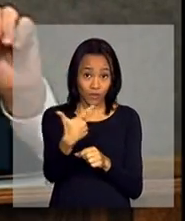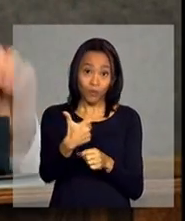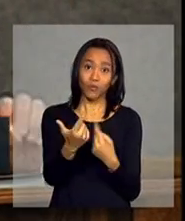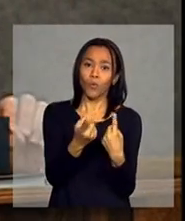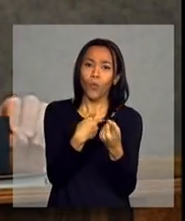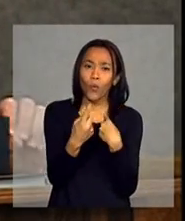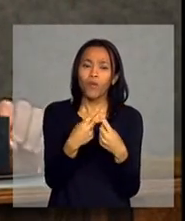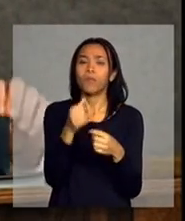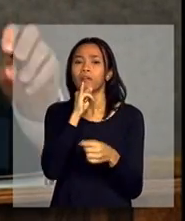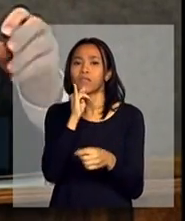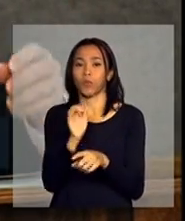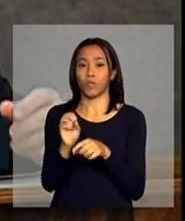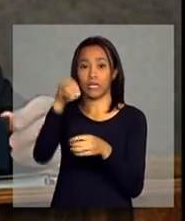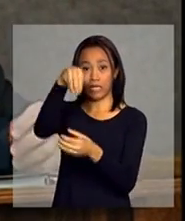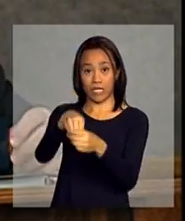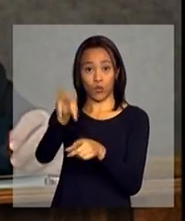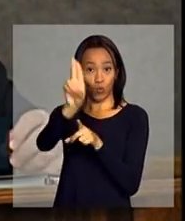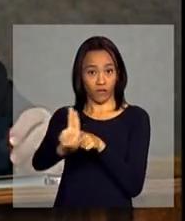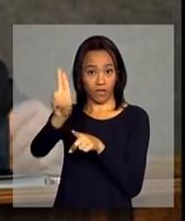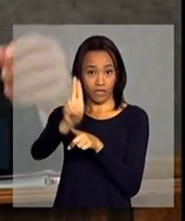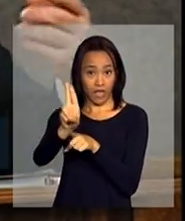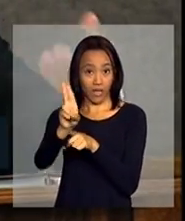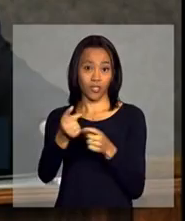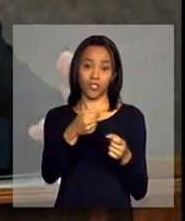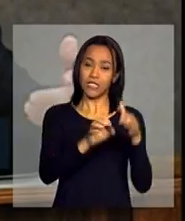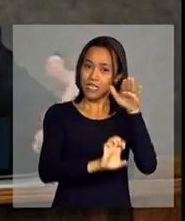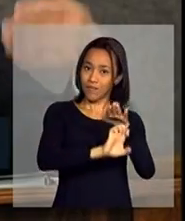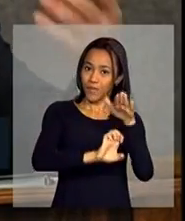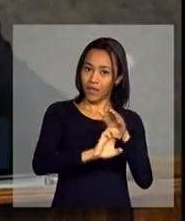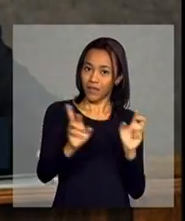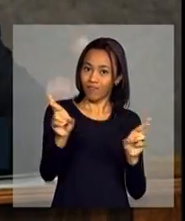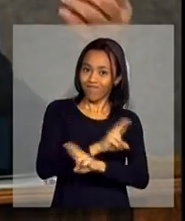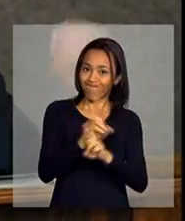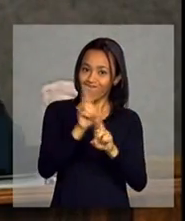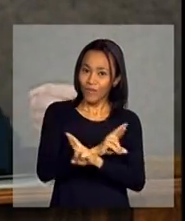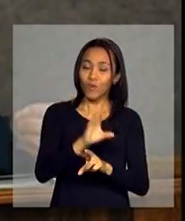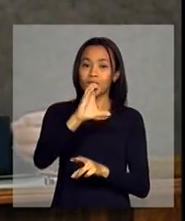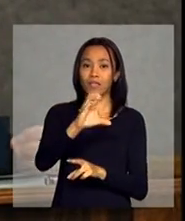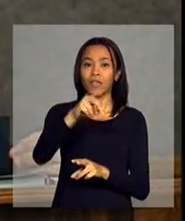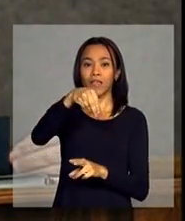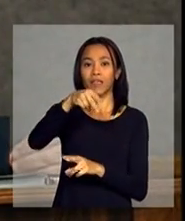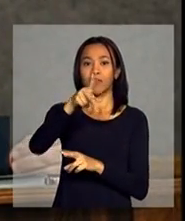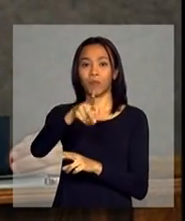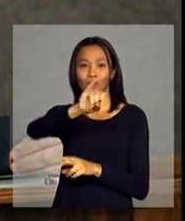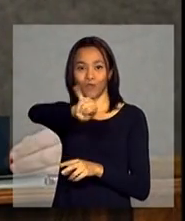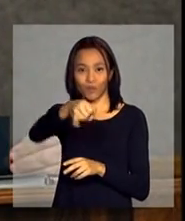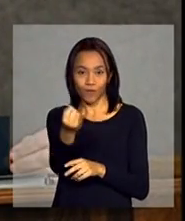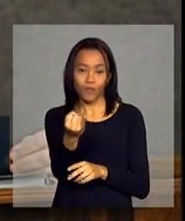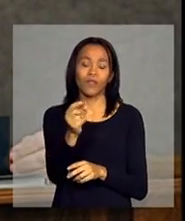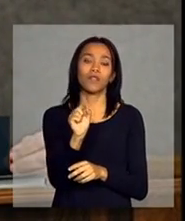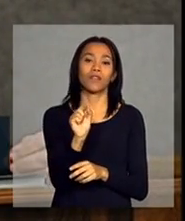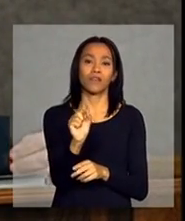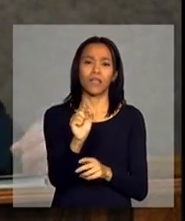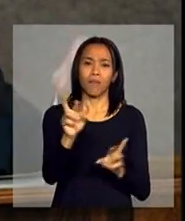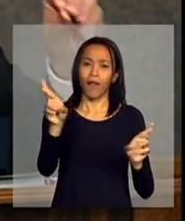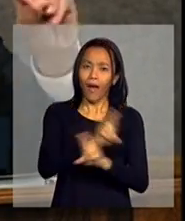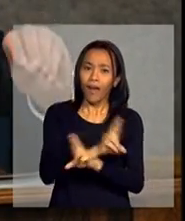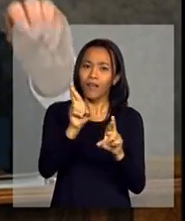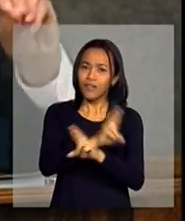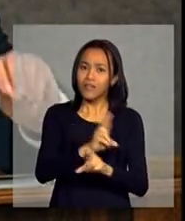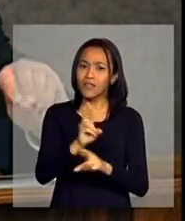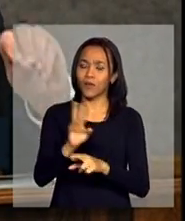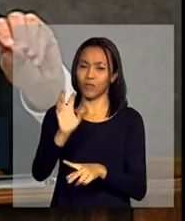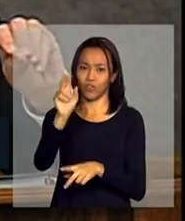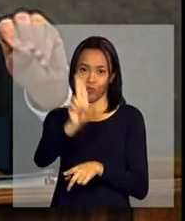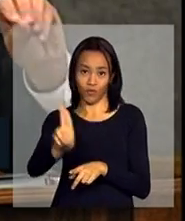universidade-empresa. Quer dizer, o melhor ente CNPJ para interagir com as universidades é